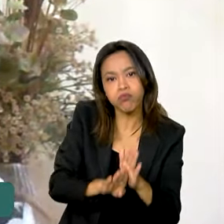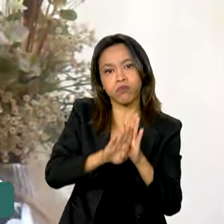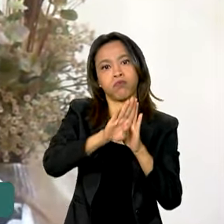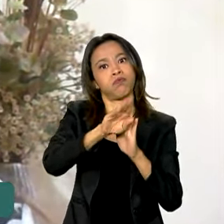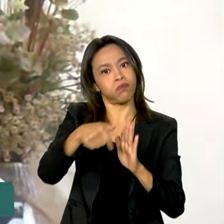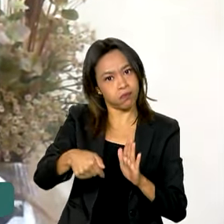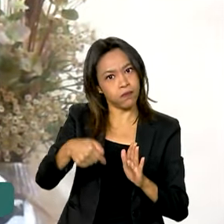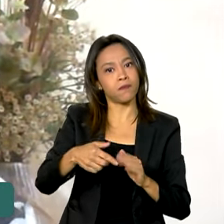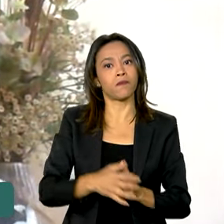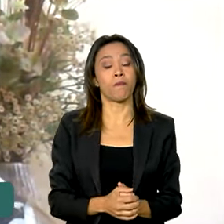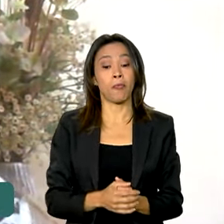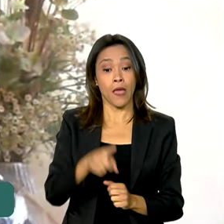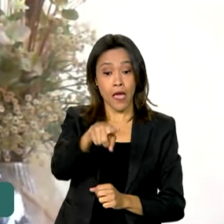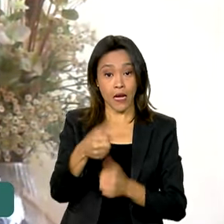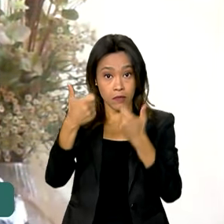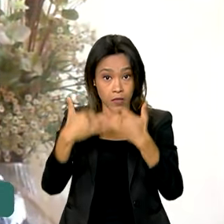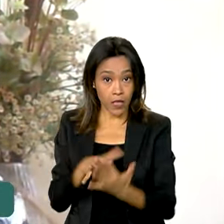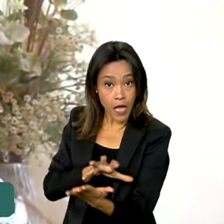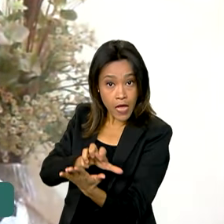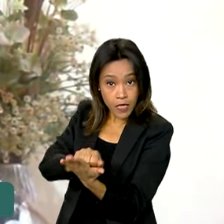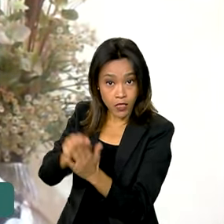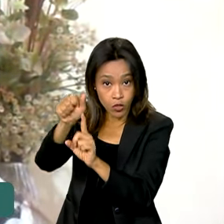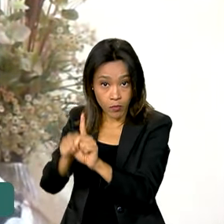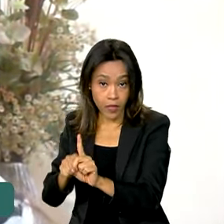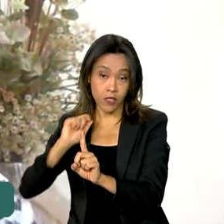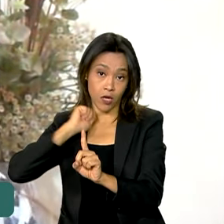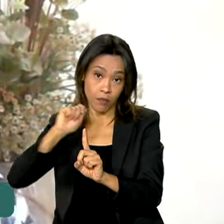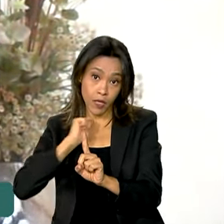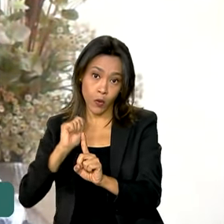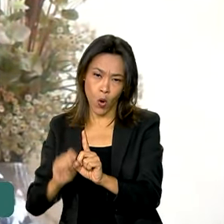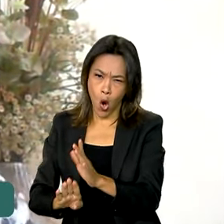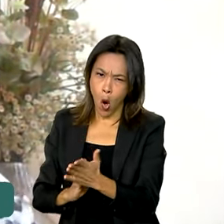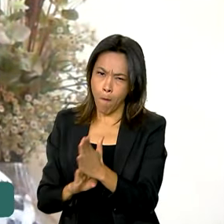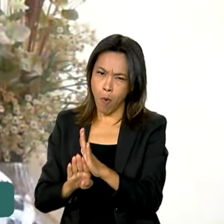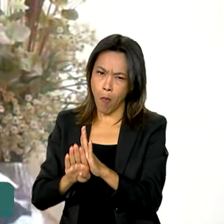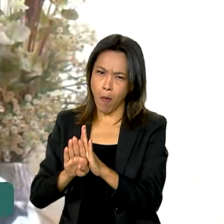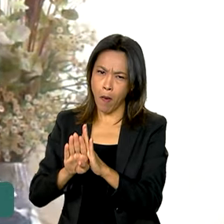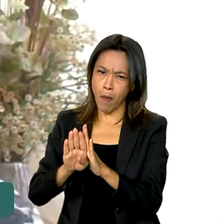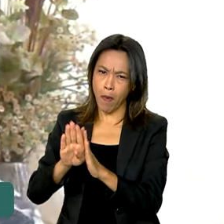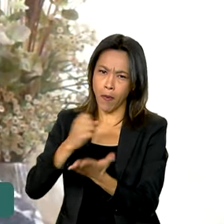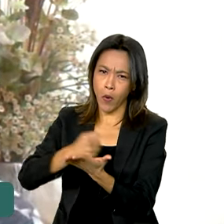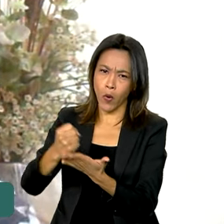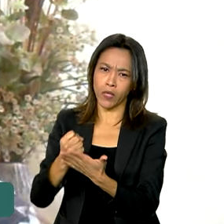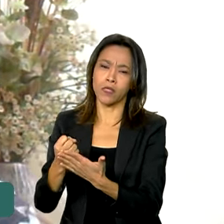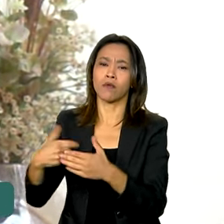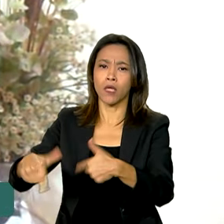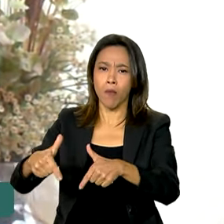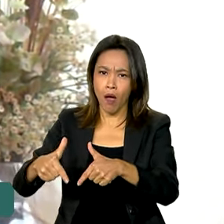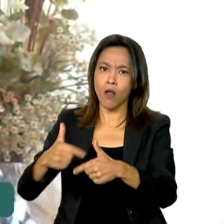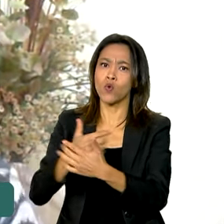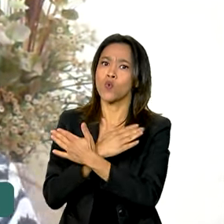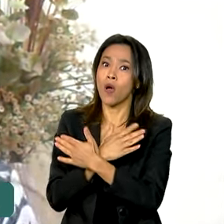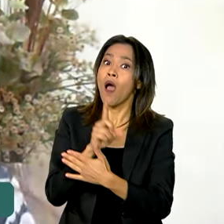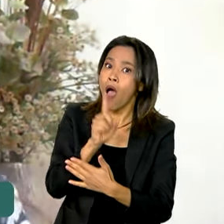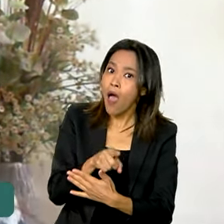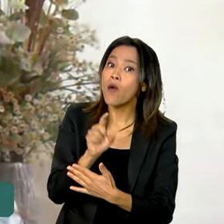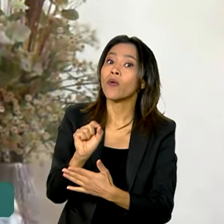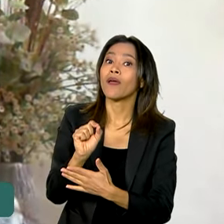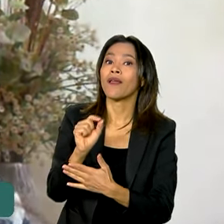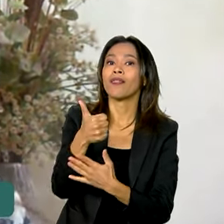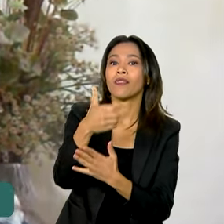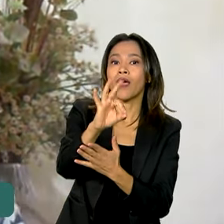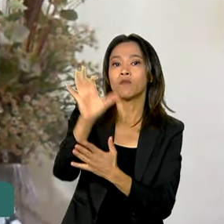dados de abril por exemplo mostram o crescimento de massa salarial real descontada a inflação é na casa de 10